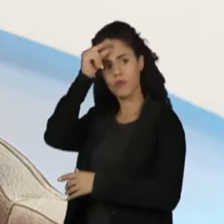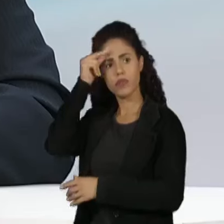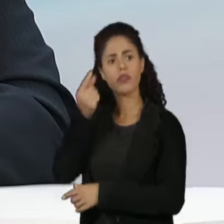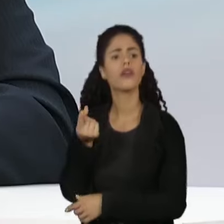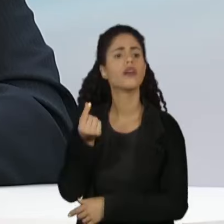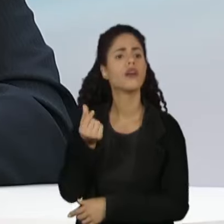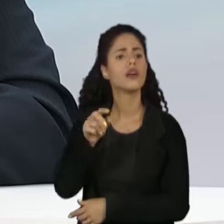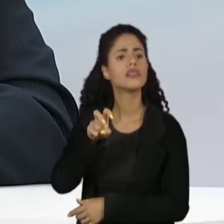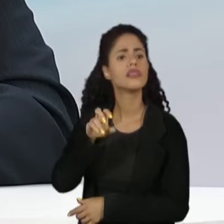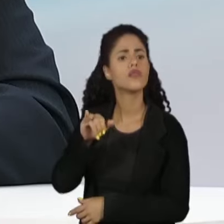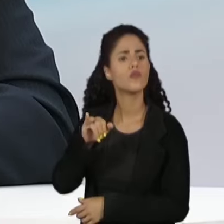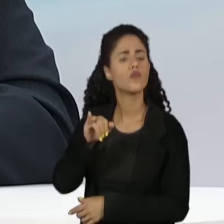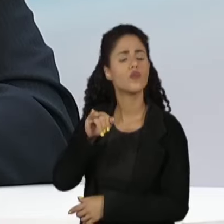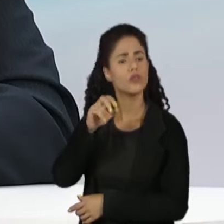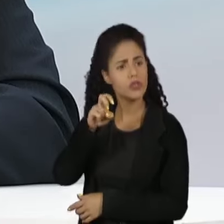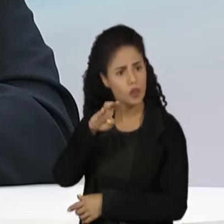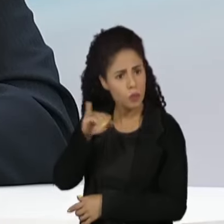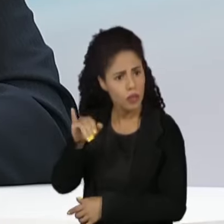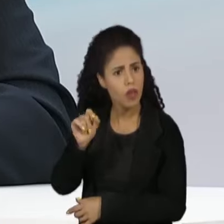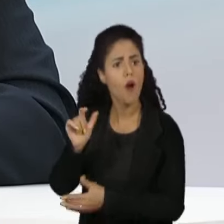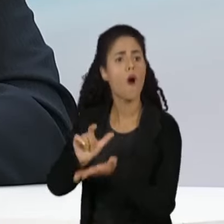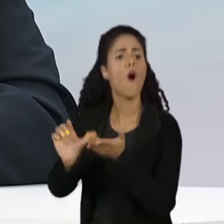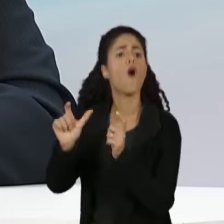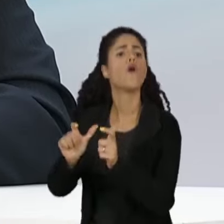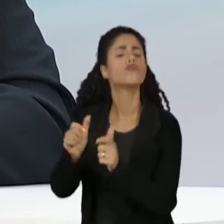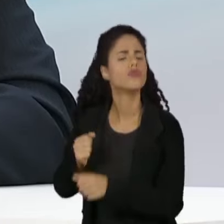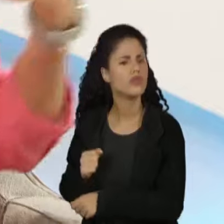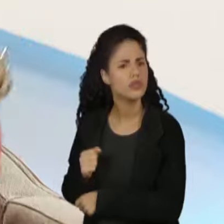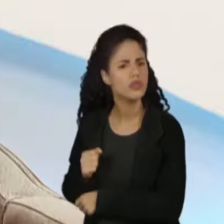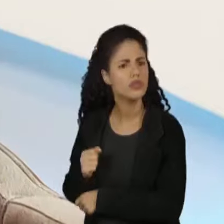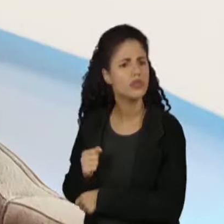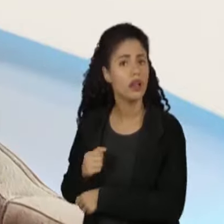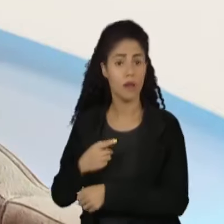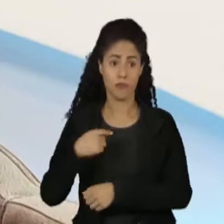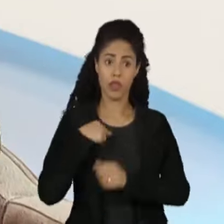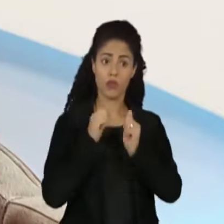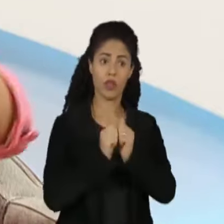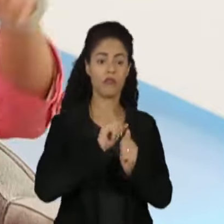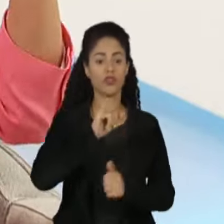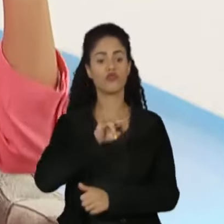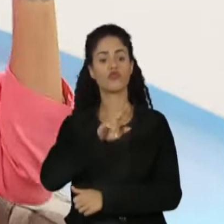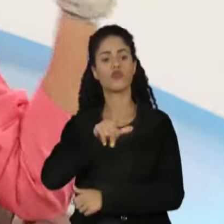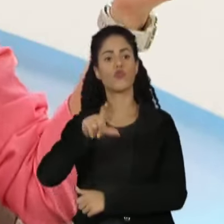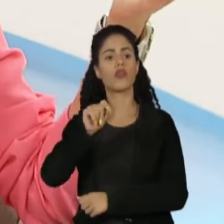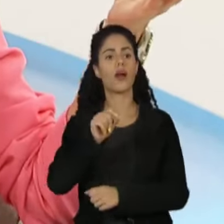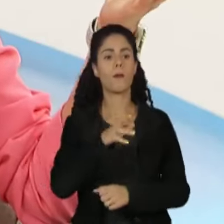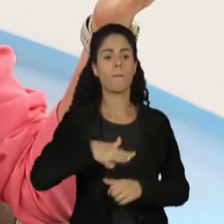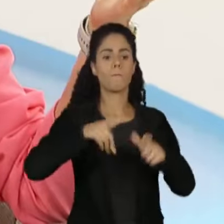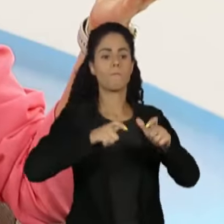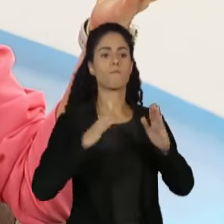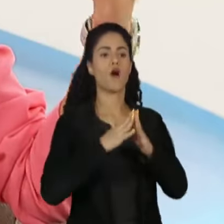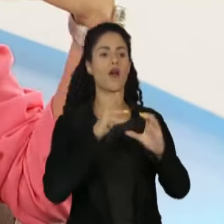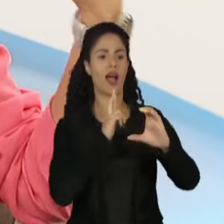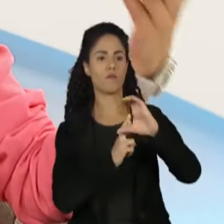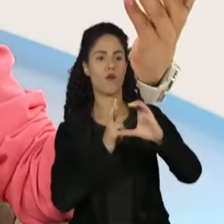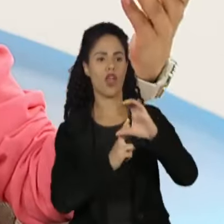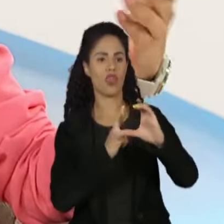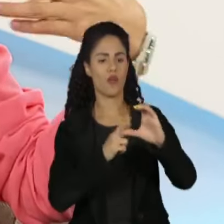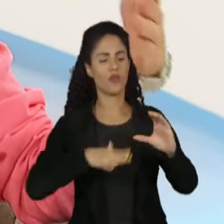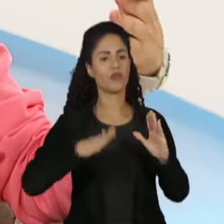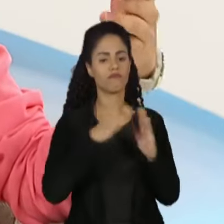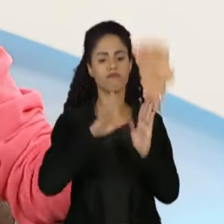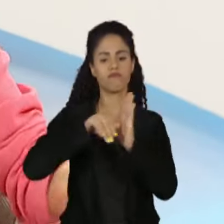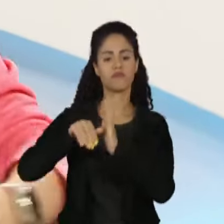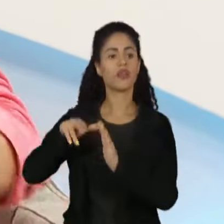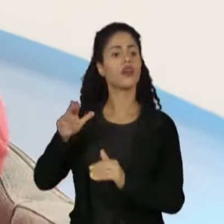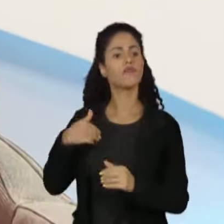foram esses 5 bilhões de reais? Para lugar nenhum, escoaram. Eu estava com a Júlia do Capão Redondo, ela falou, Tabata, a minha rua nunca foi asfaltada. Veio a